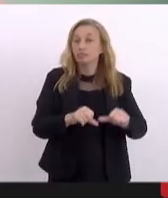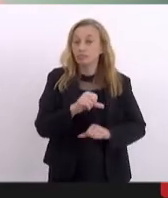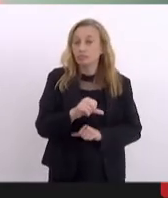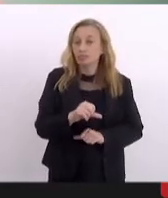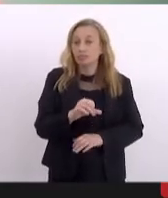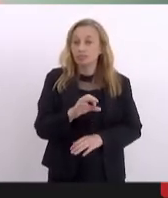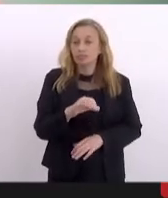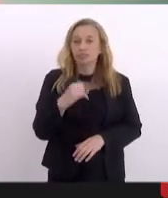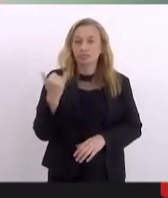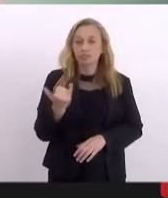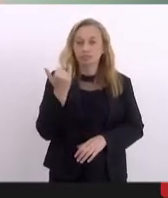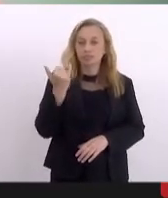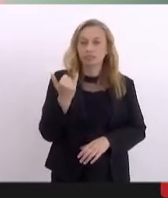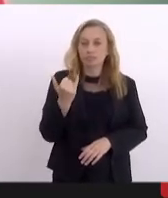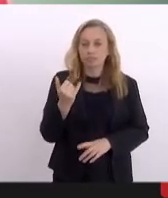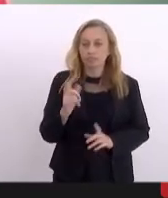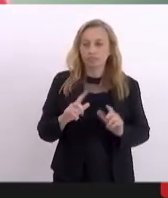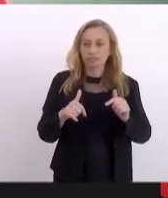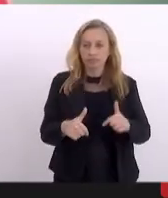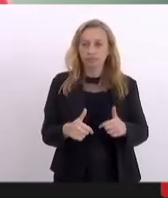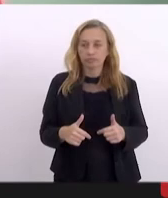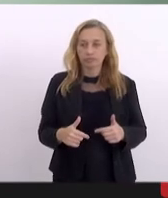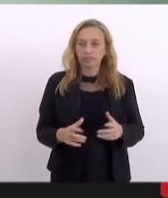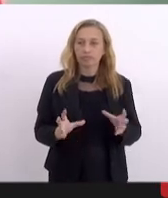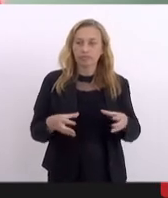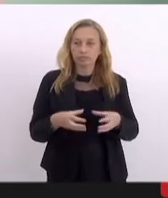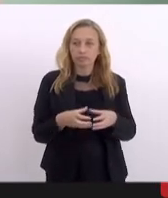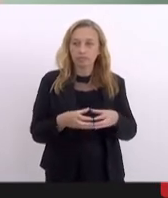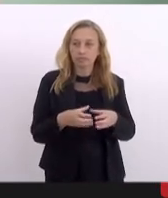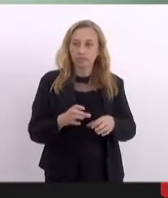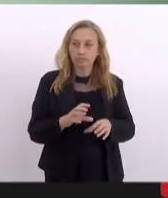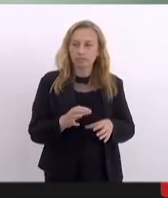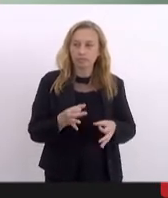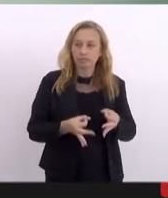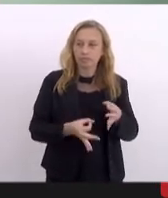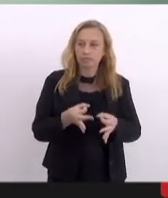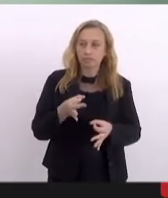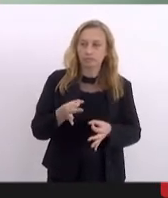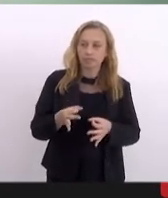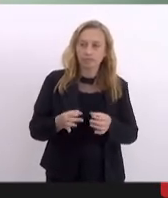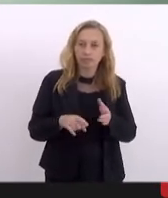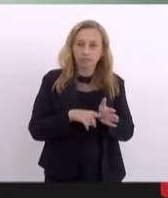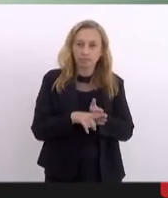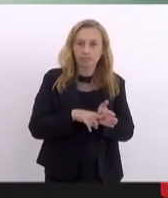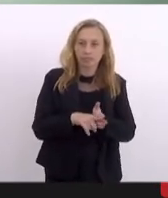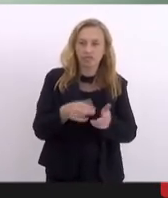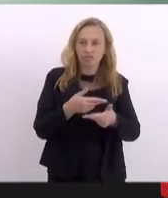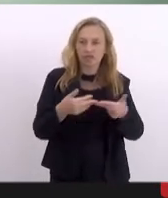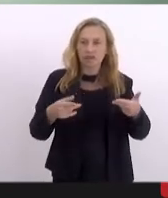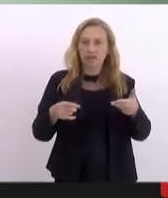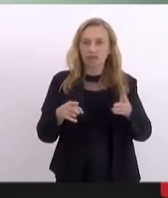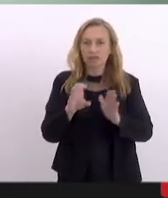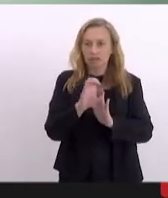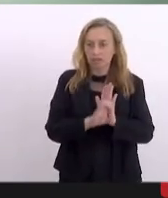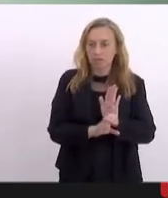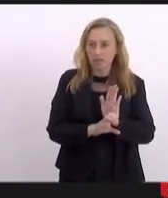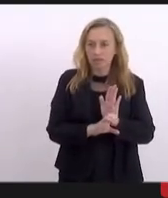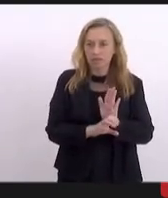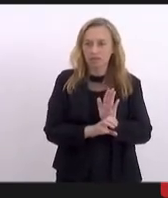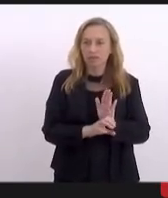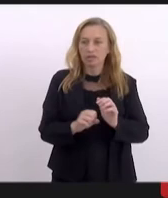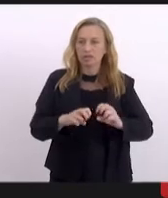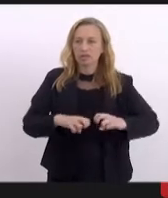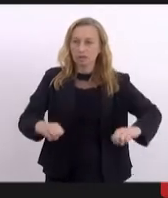pertinentes à sua boa aplicação. A Comissão de Constituição e Justiça, ao analisar as emendas em plenário, opinou